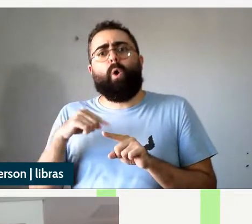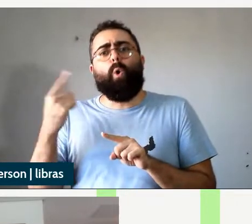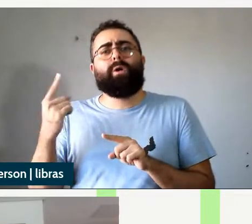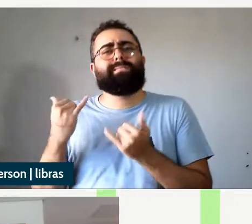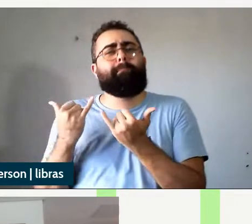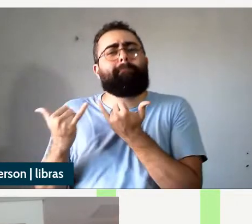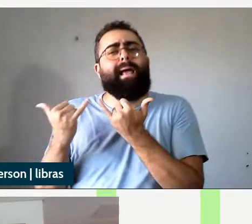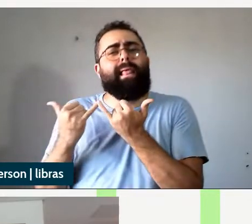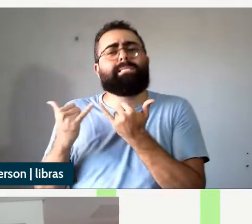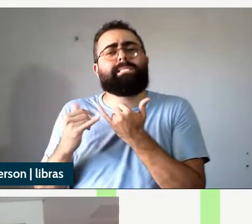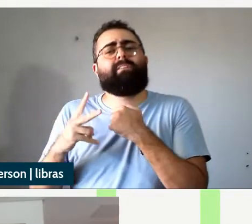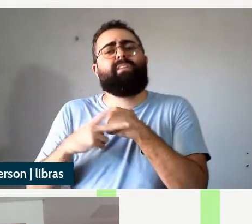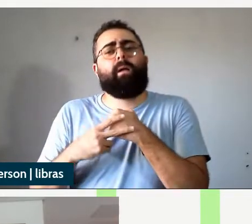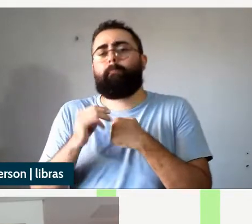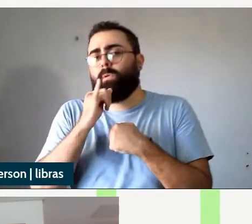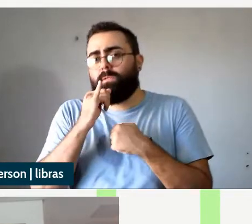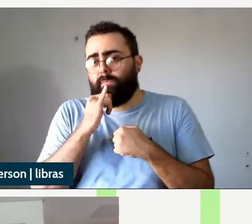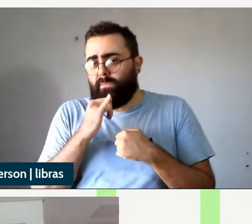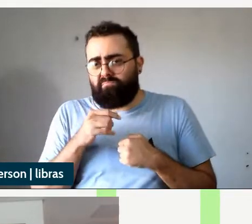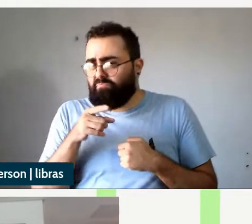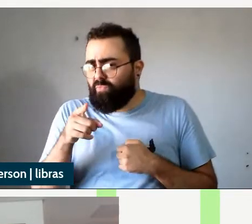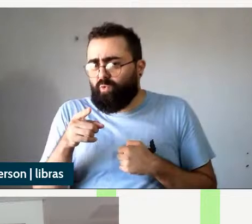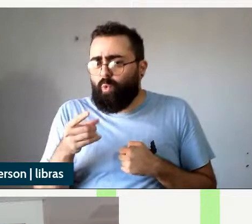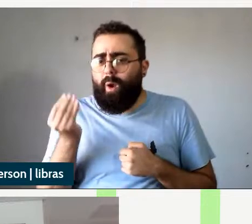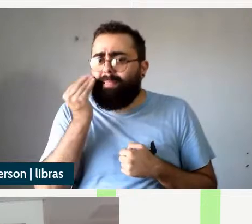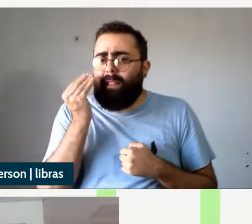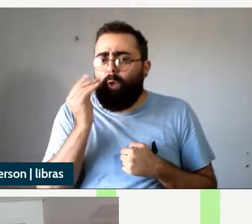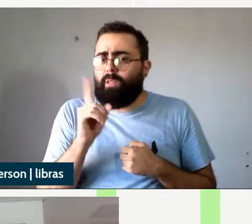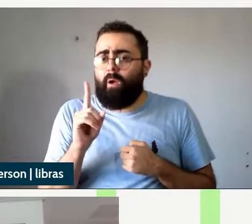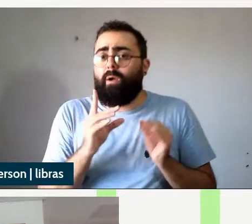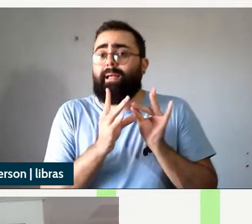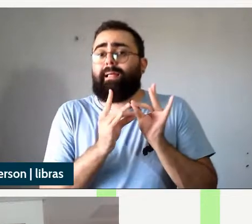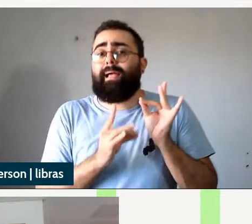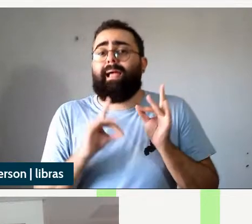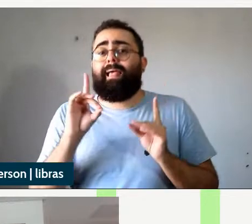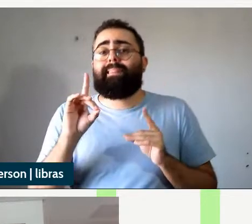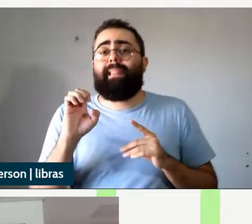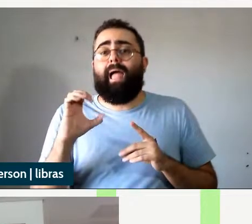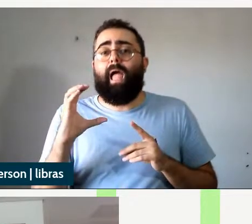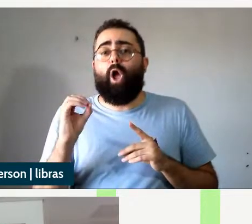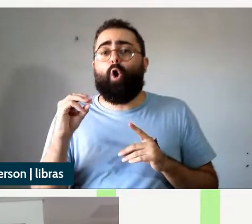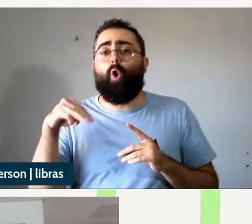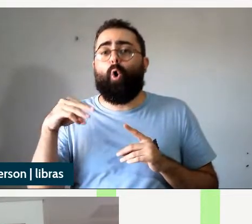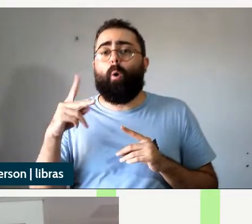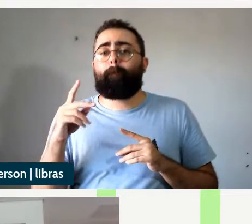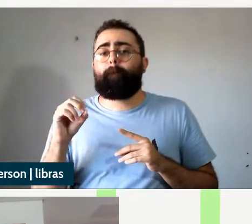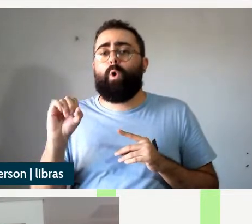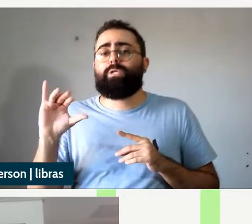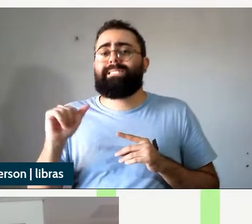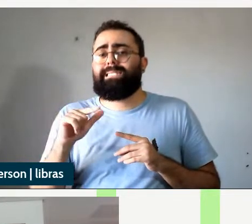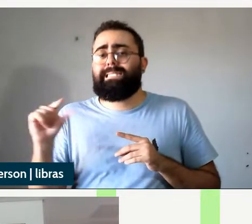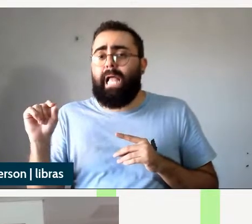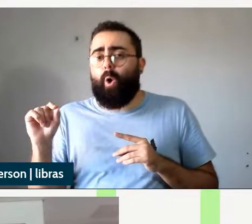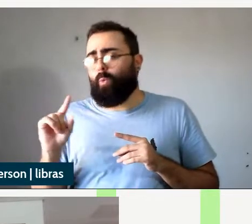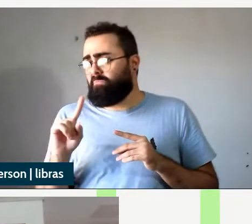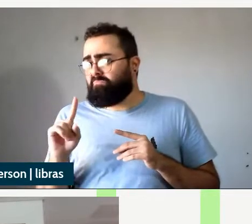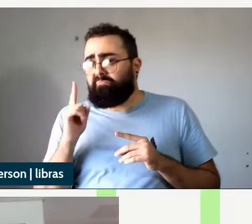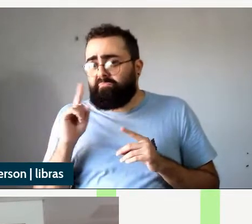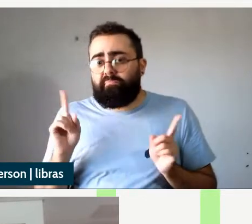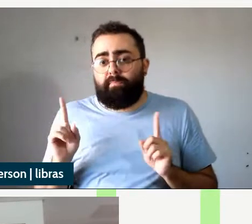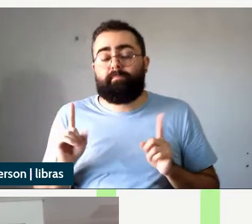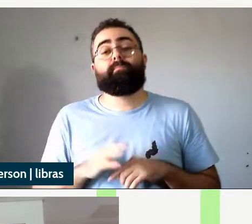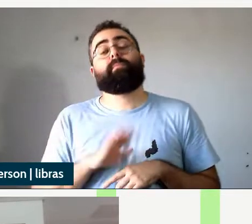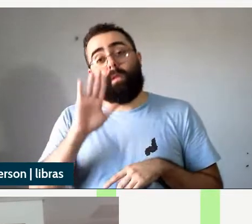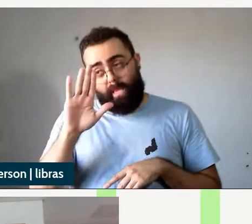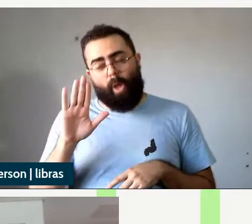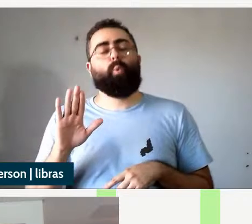dos dois casos de dos dois casos da alternância de armazenar por exemplo então na decomposição